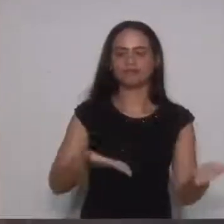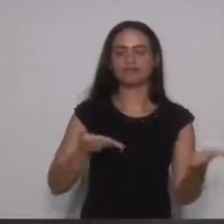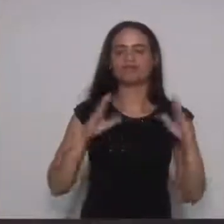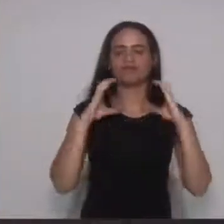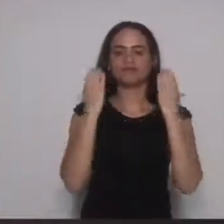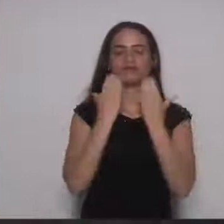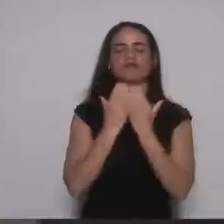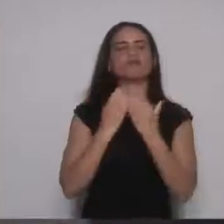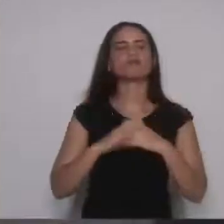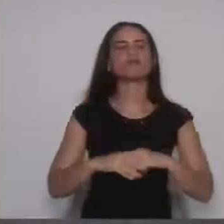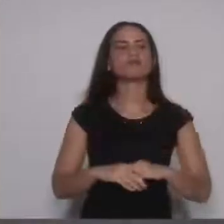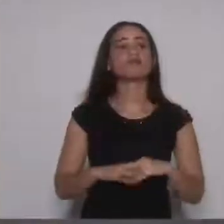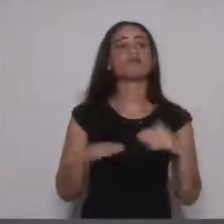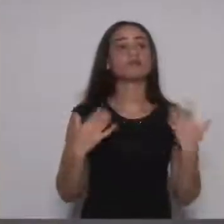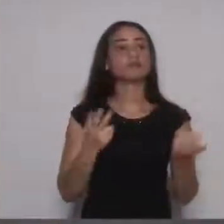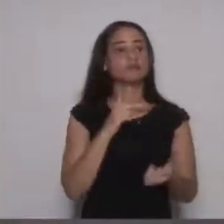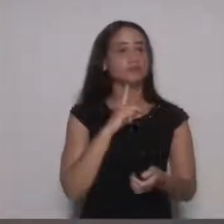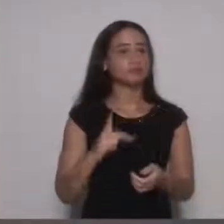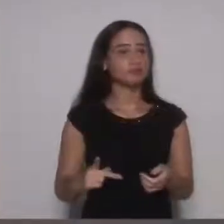presidente,